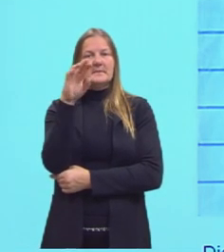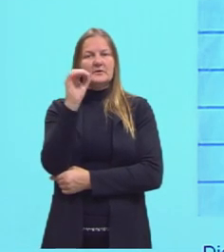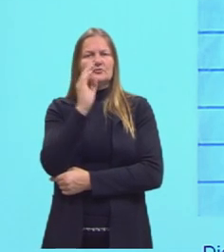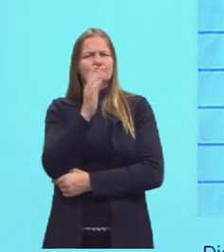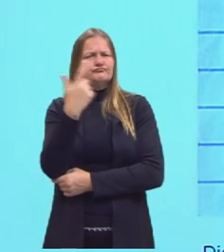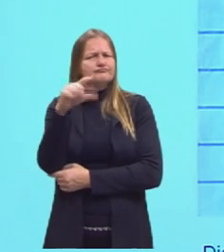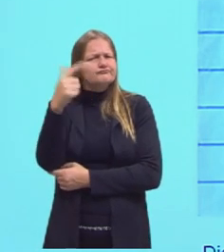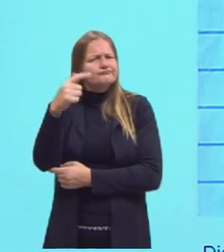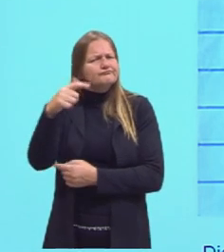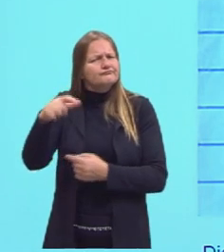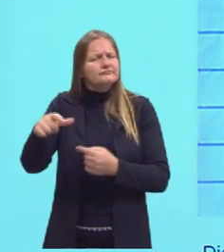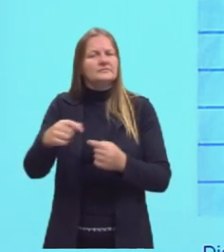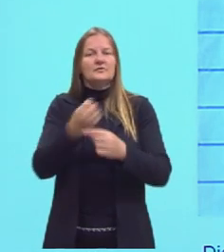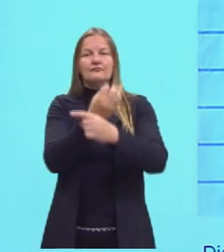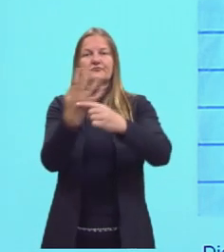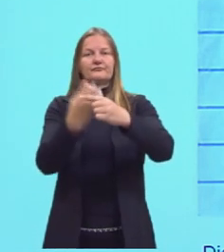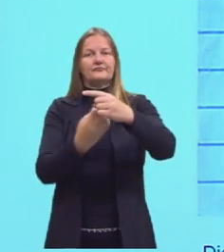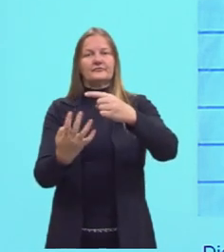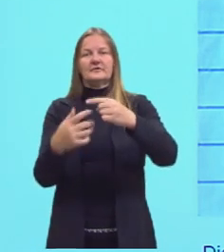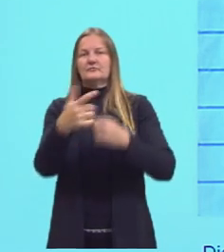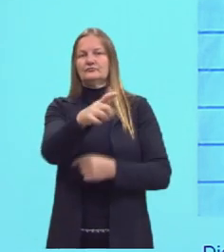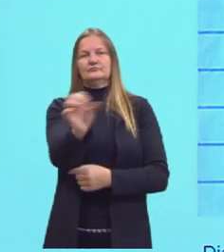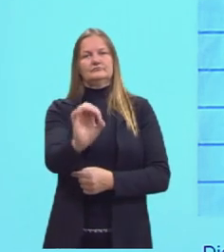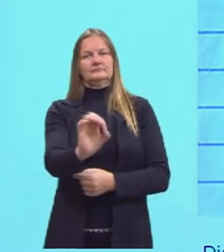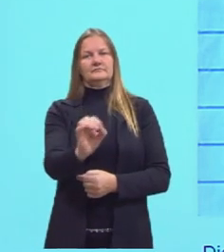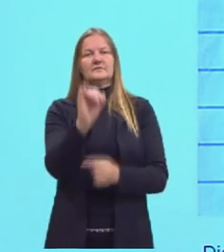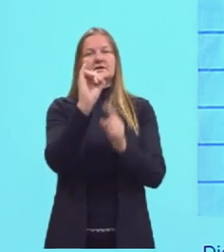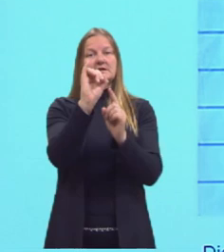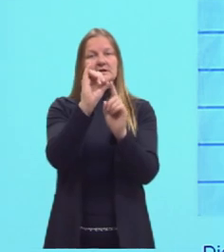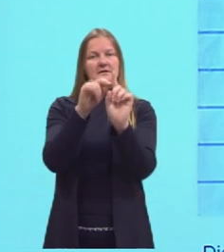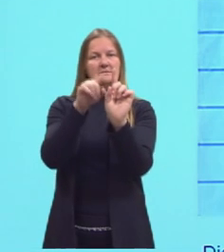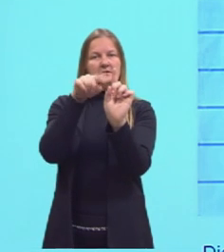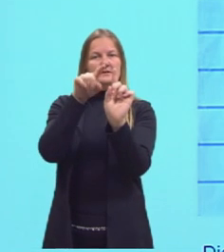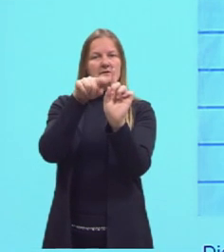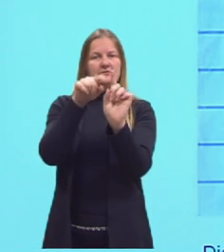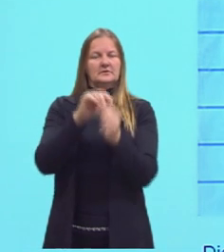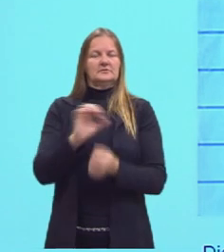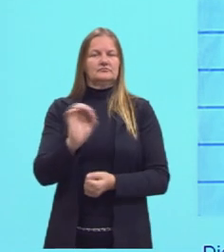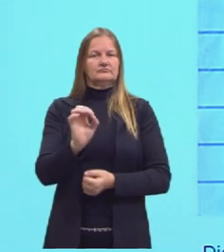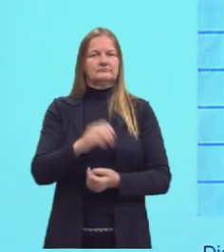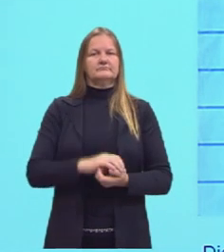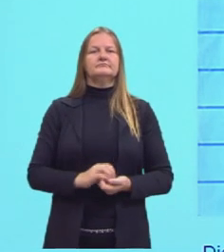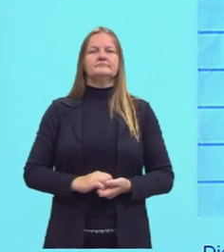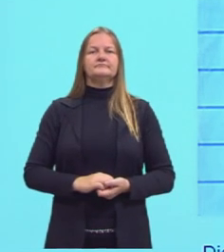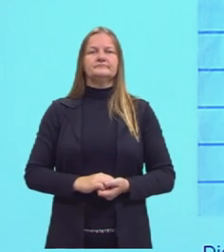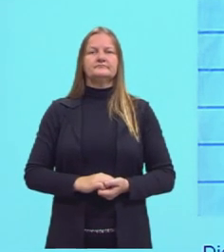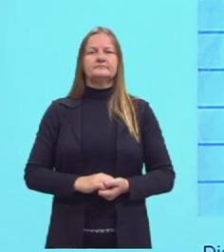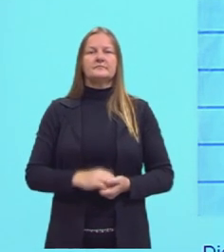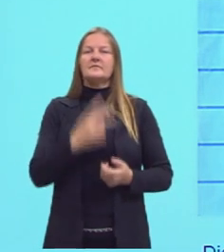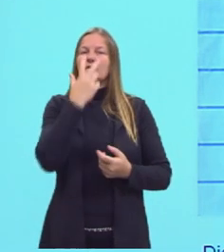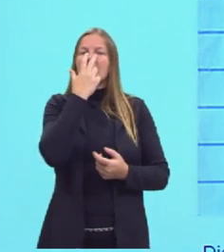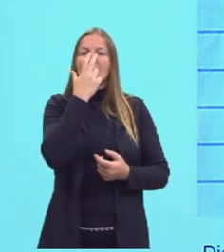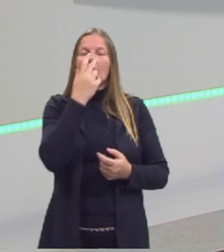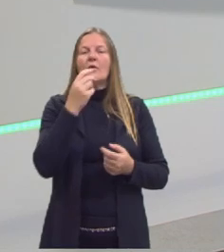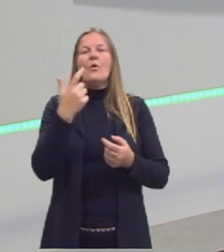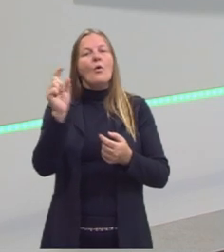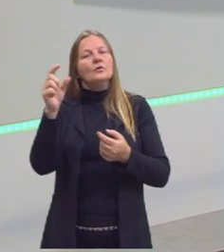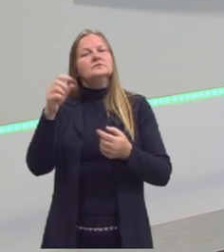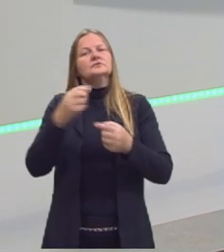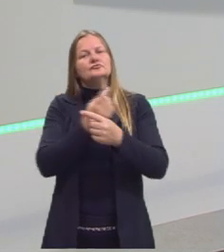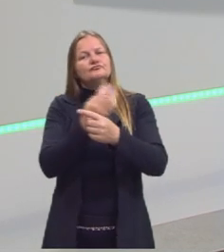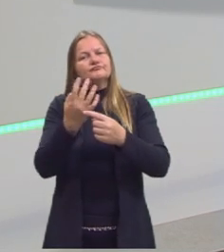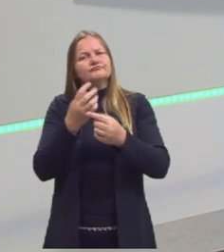como uma fração. Por isso, ele é classificado como número irracional, assim como outras constantes